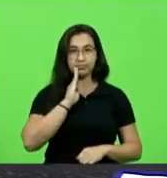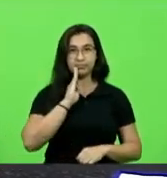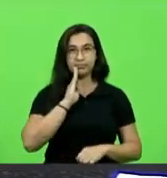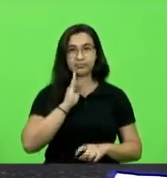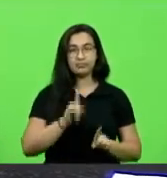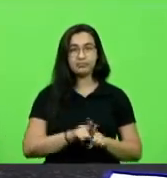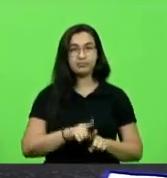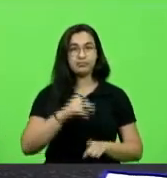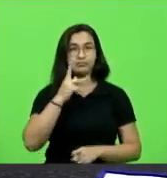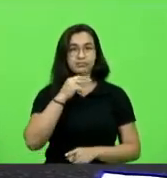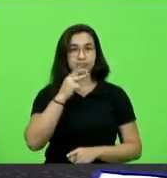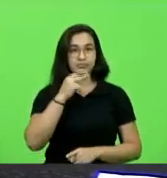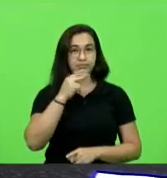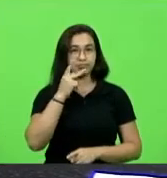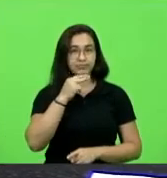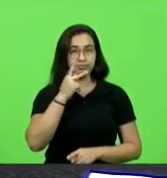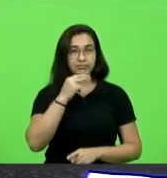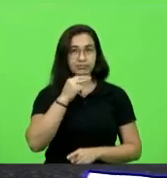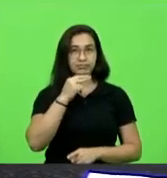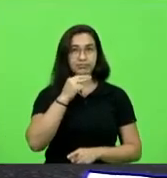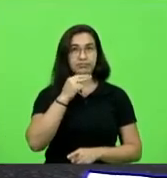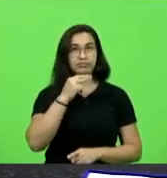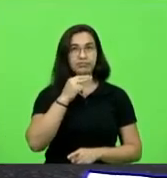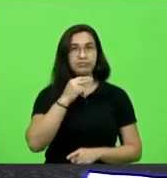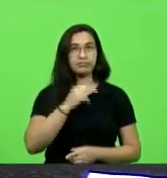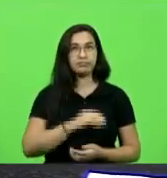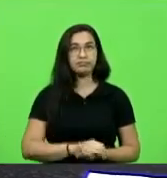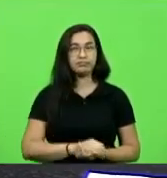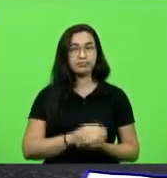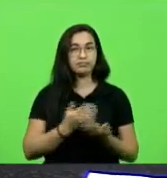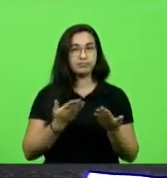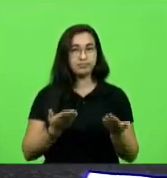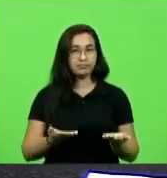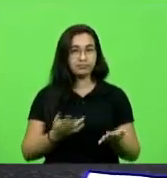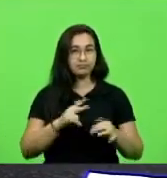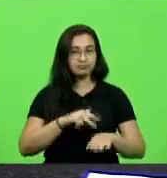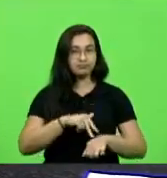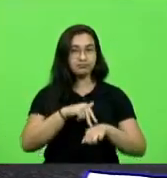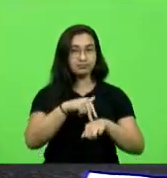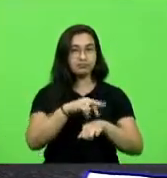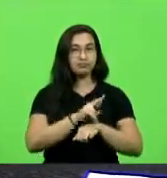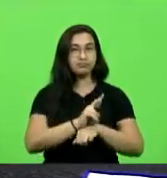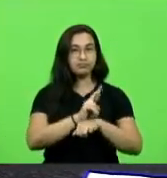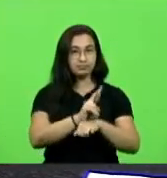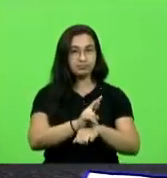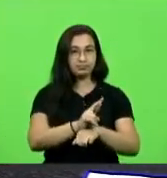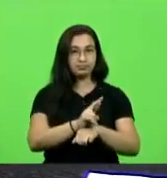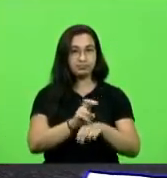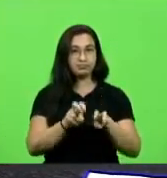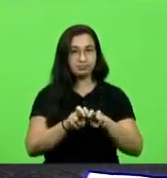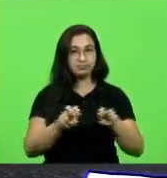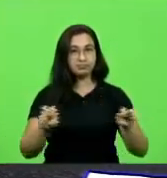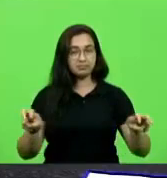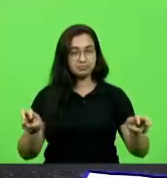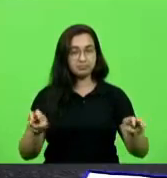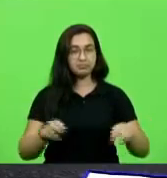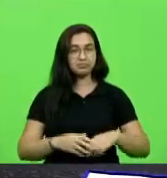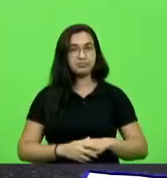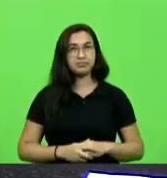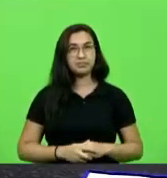Kennedy que está aí abrilhantando ainda mais nosso palanque oficial né Vonney